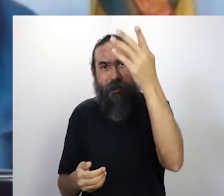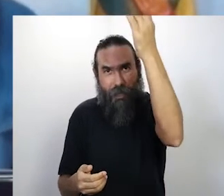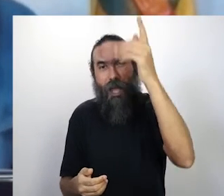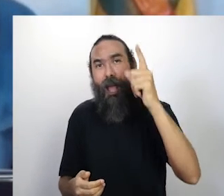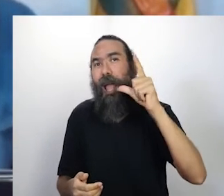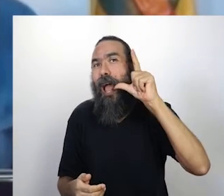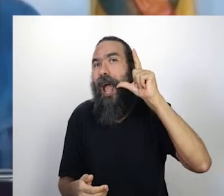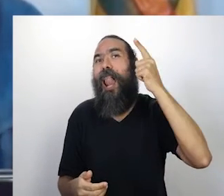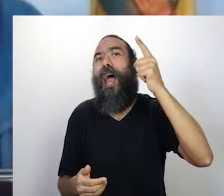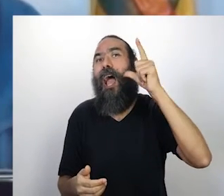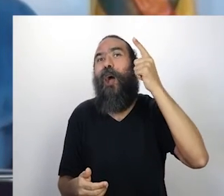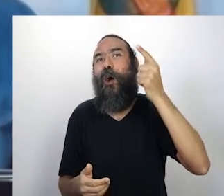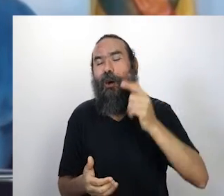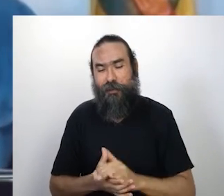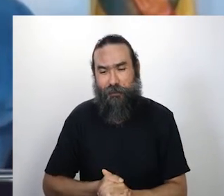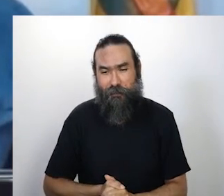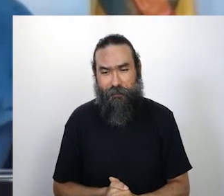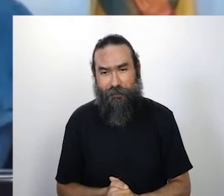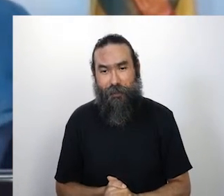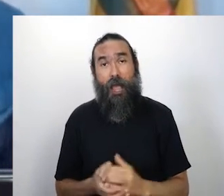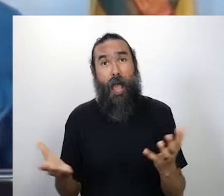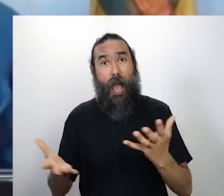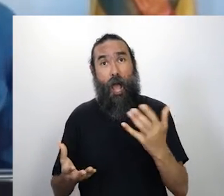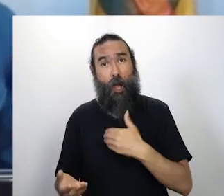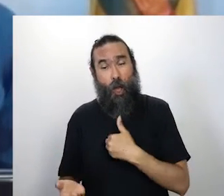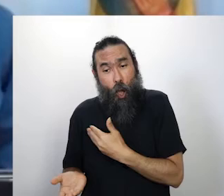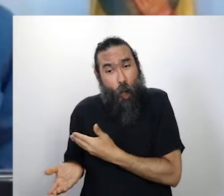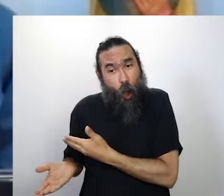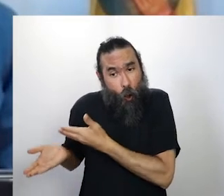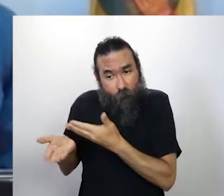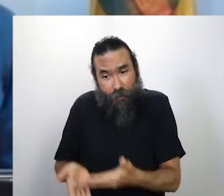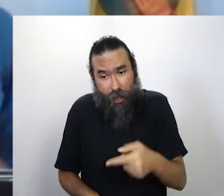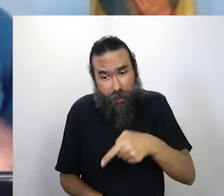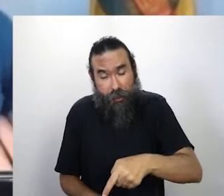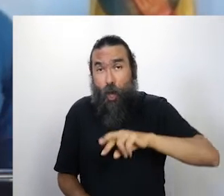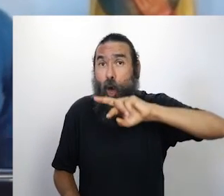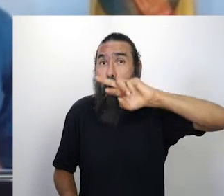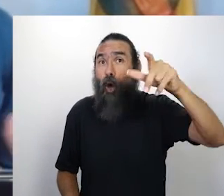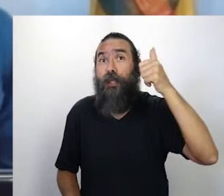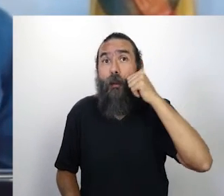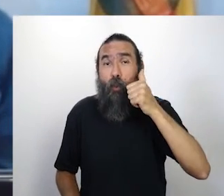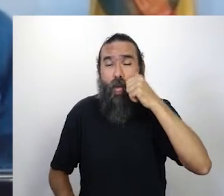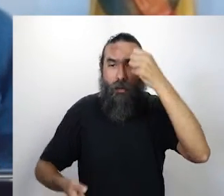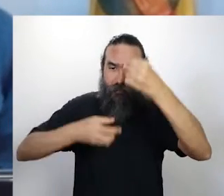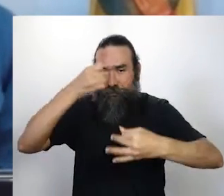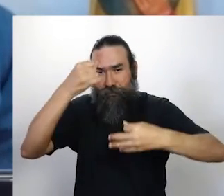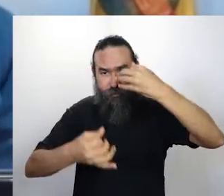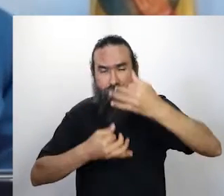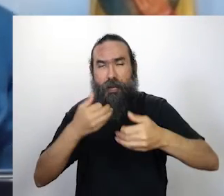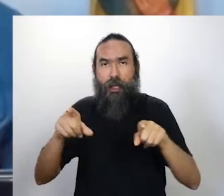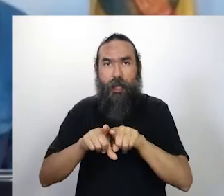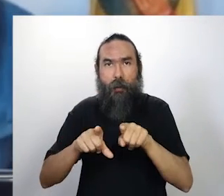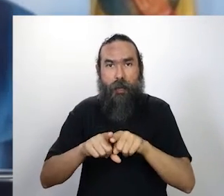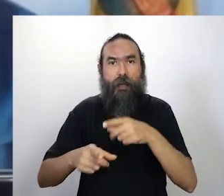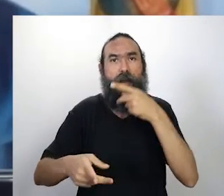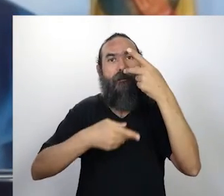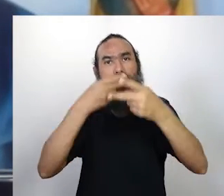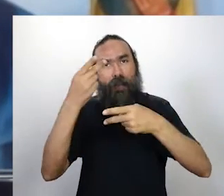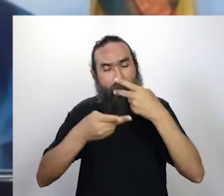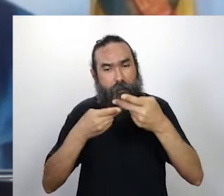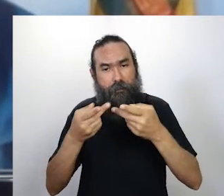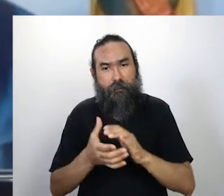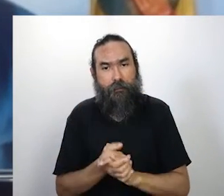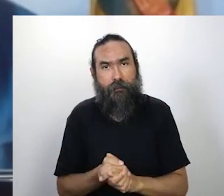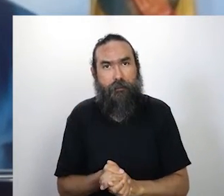convidar agora também, outra mulher também, para falar sobre um aspecto, saber como é que ela está e tudo mais, mas falar sobre um aspecto muito